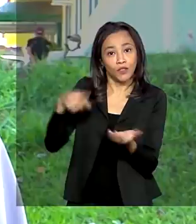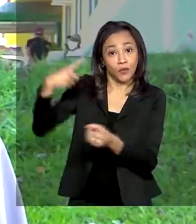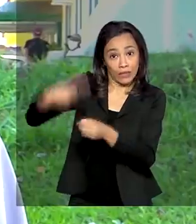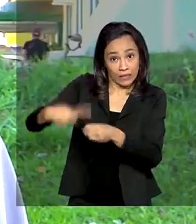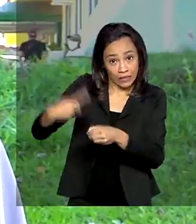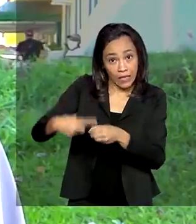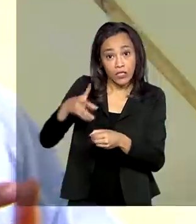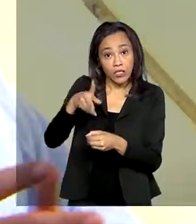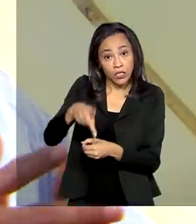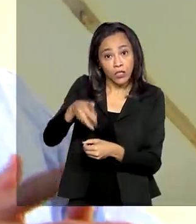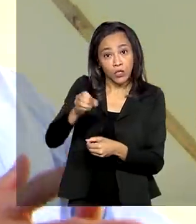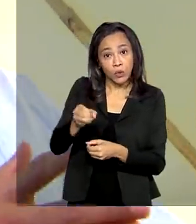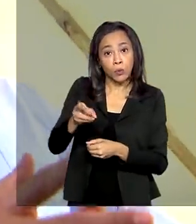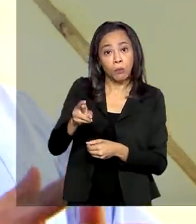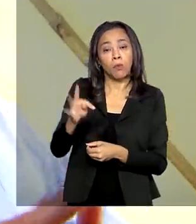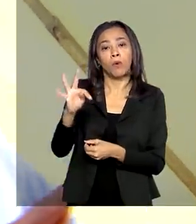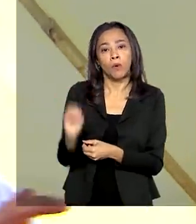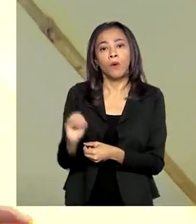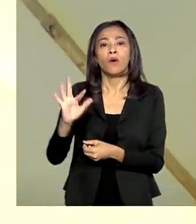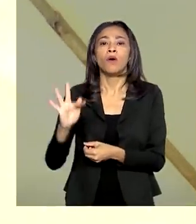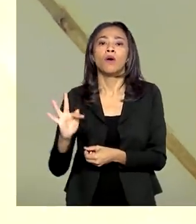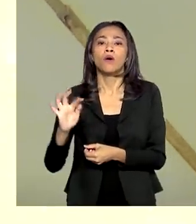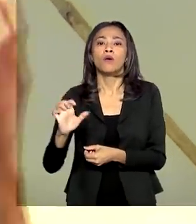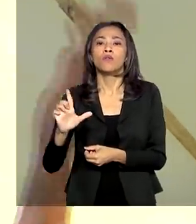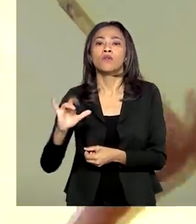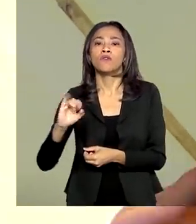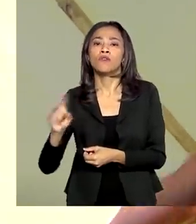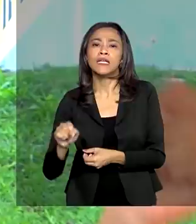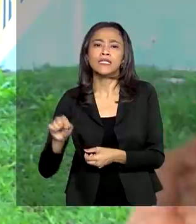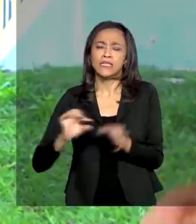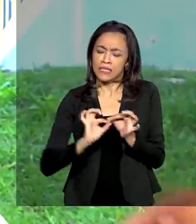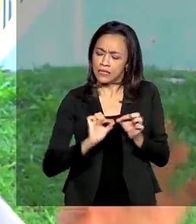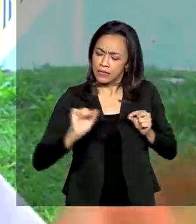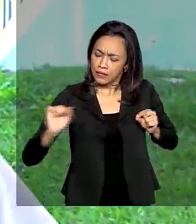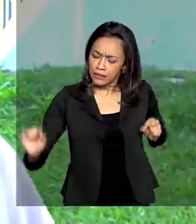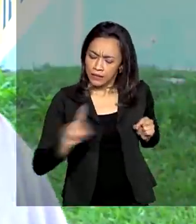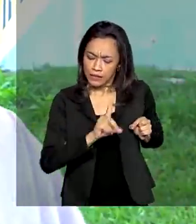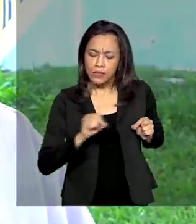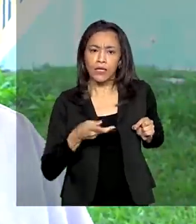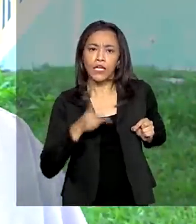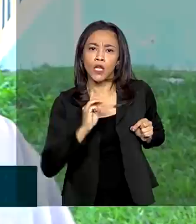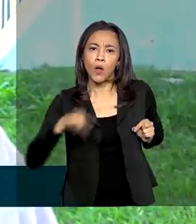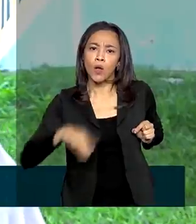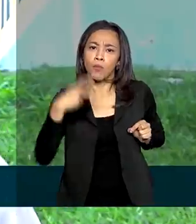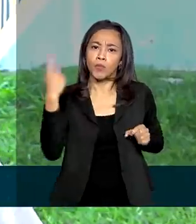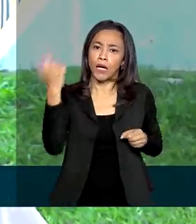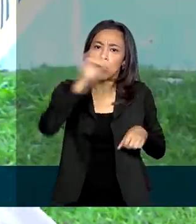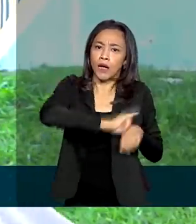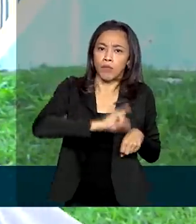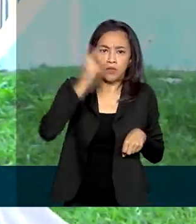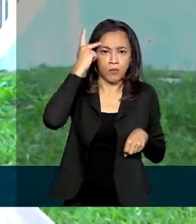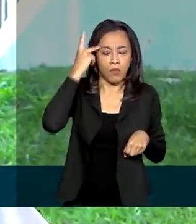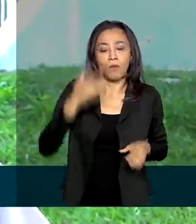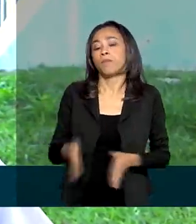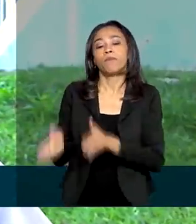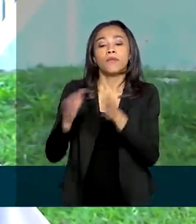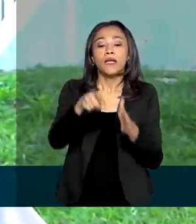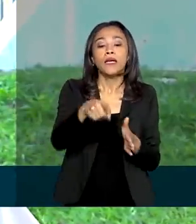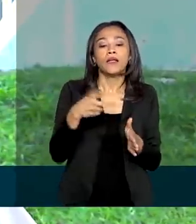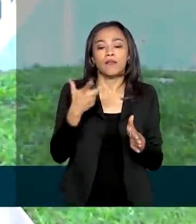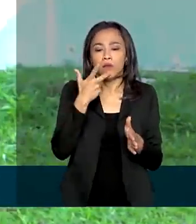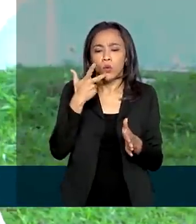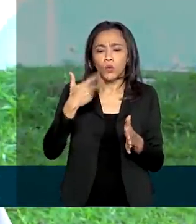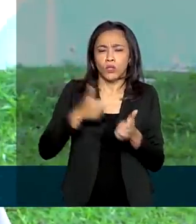Porto Feliz, que fica a 100 quilômetros da capital paulista. Foi iniciando uma segunda-feira todo aquele esquema